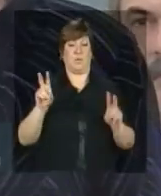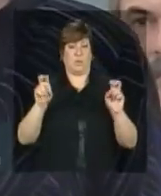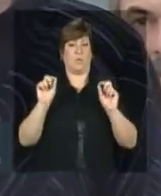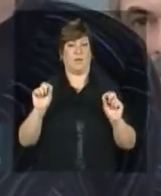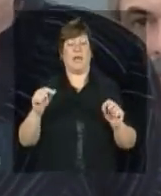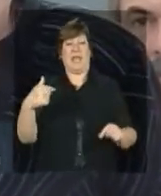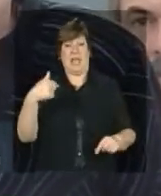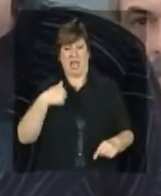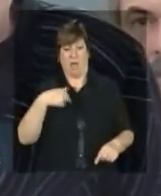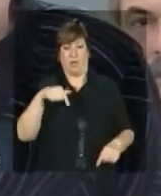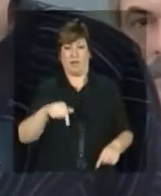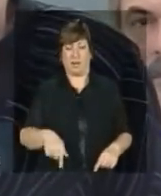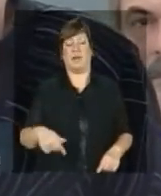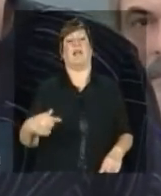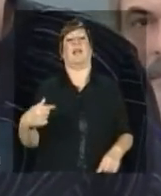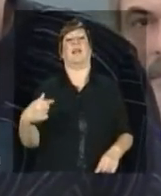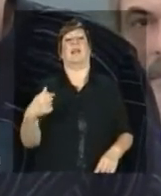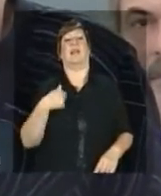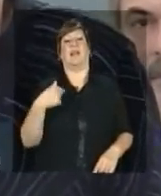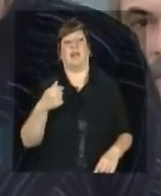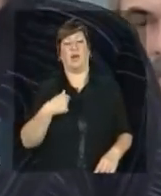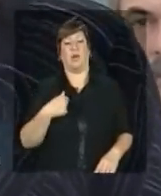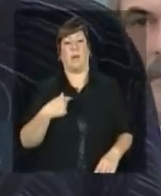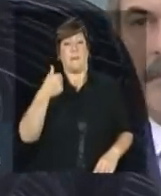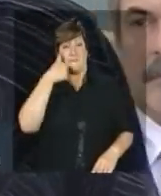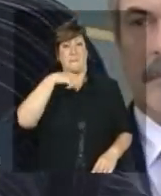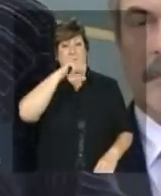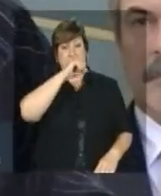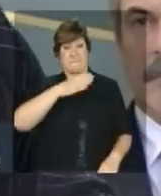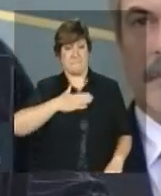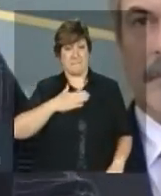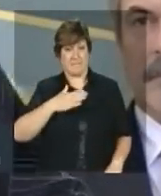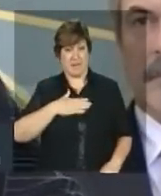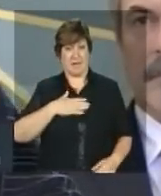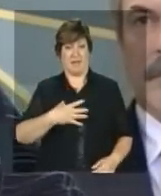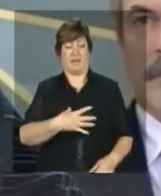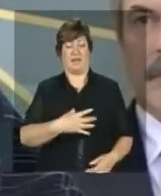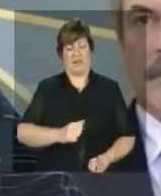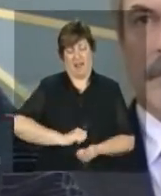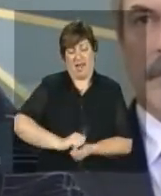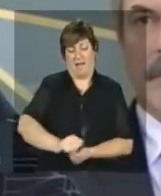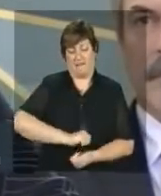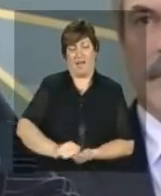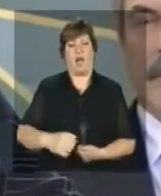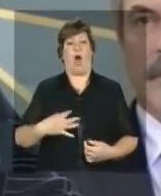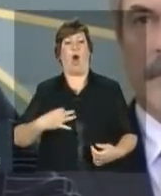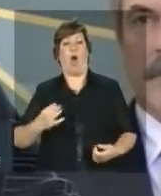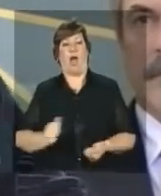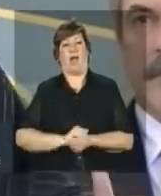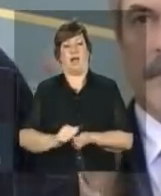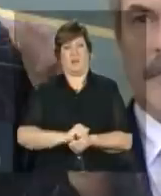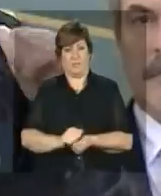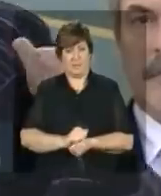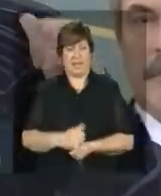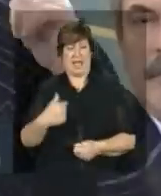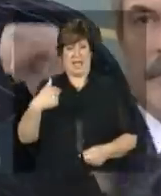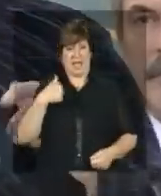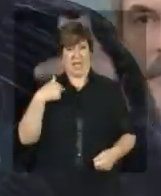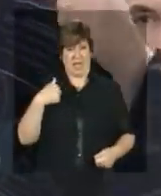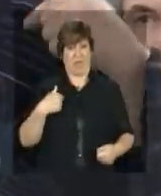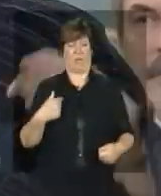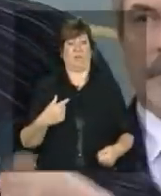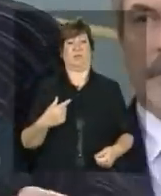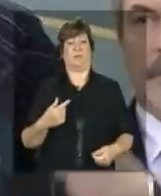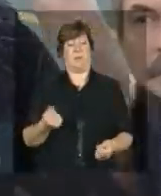filha da lavadeira que virou médica essa frase a filha da lavadeira que virou médica é o que nós